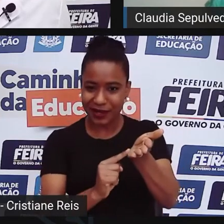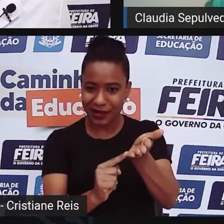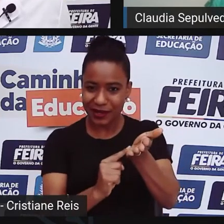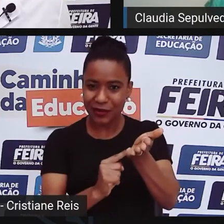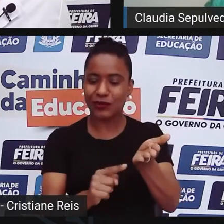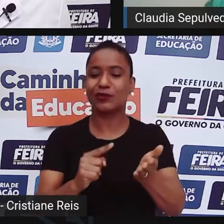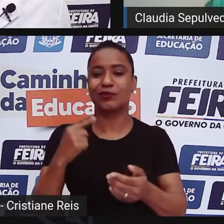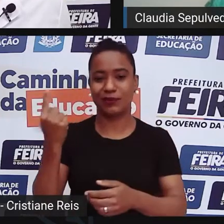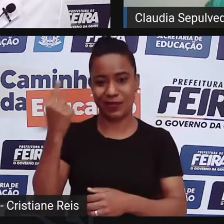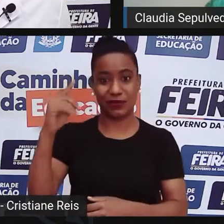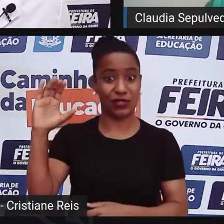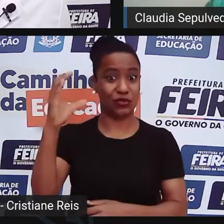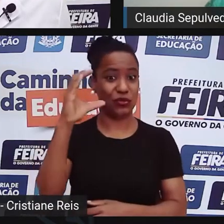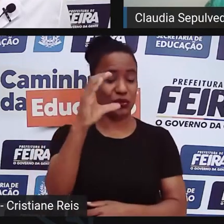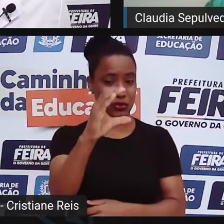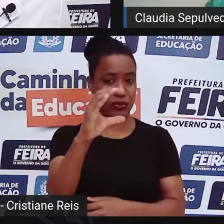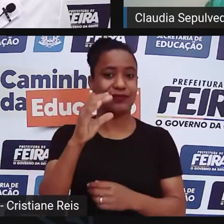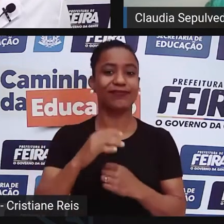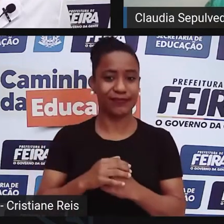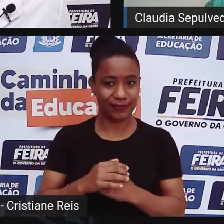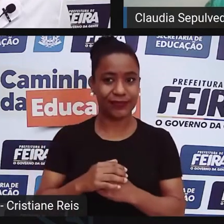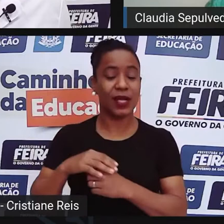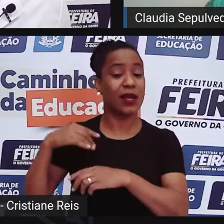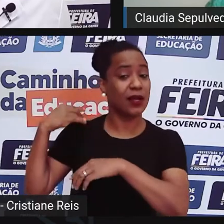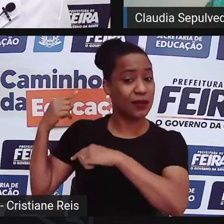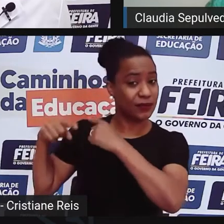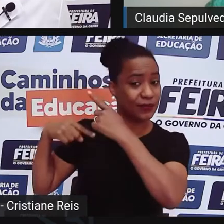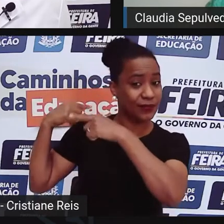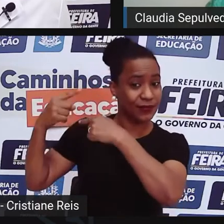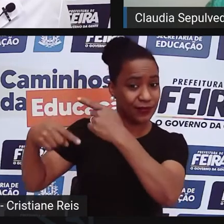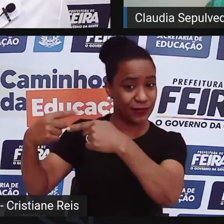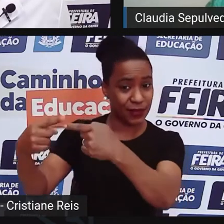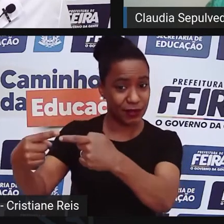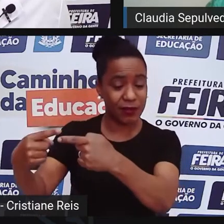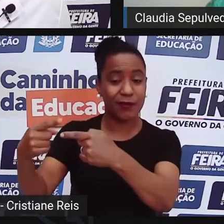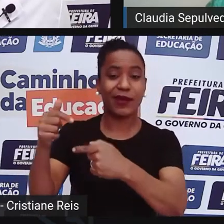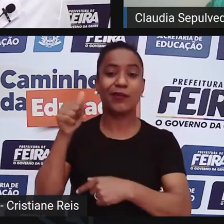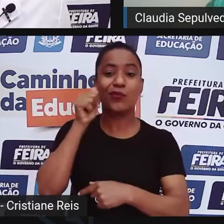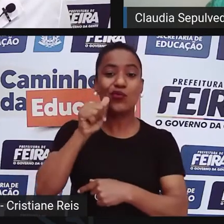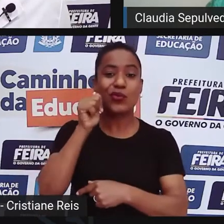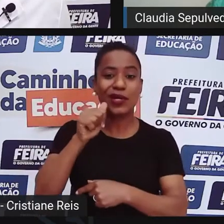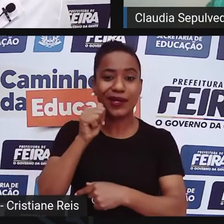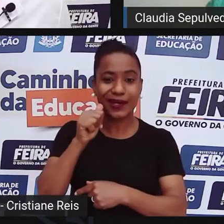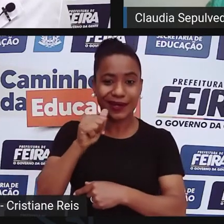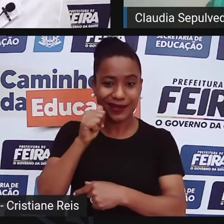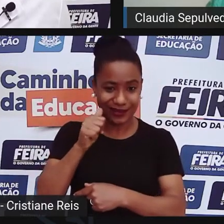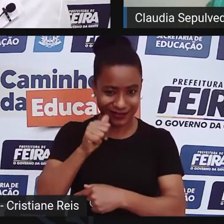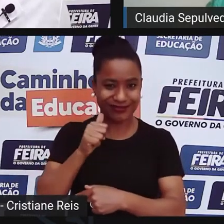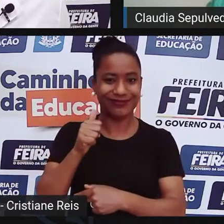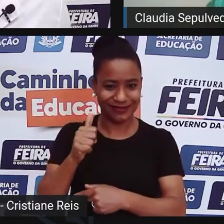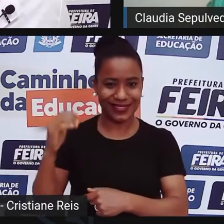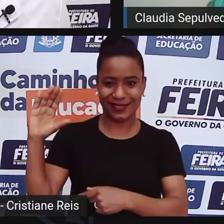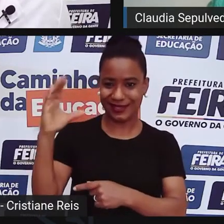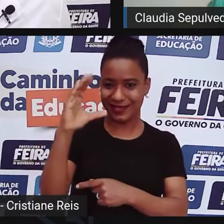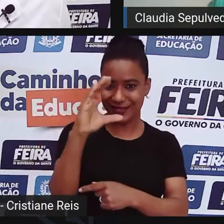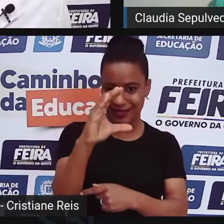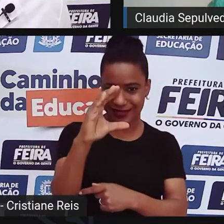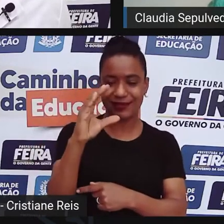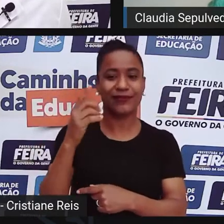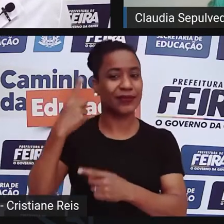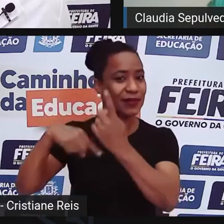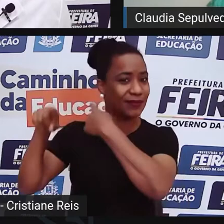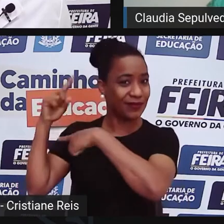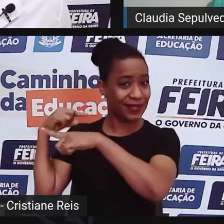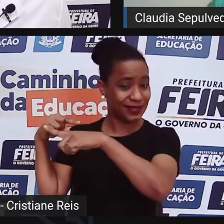mulheres, né? São grandes produtoras de ciência, vocês já pautaram esse tema aqui, historicamente. Mas, muitas